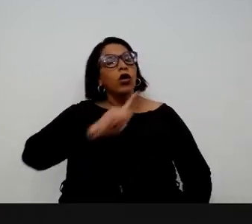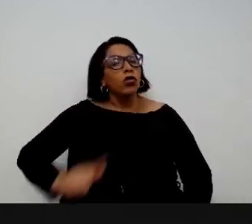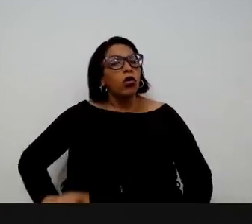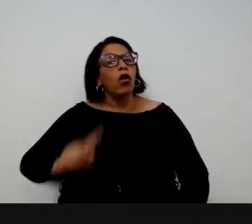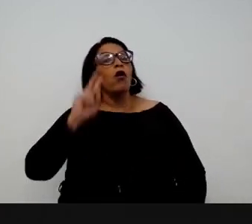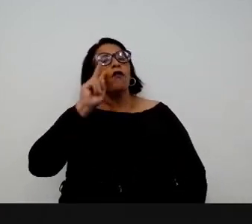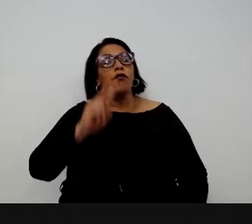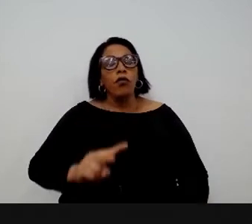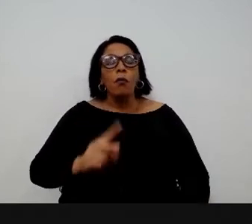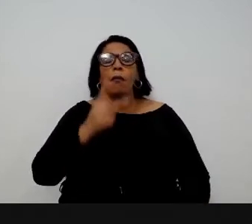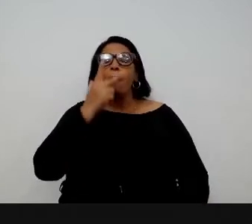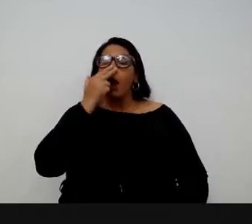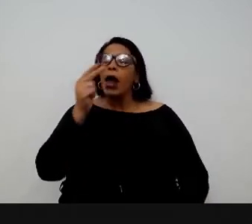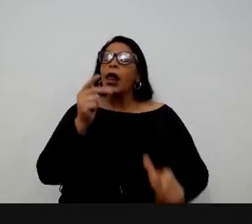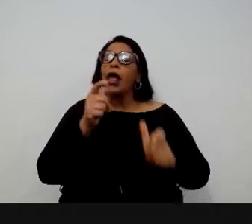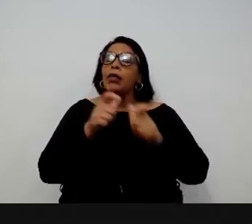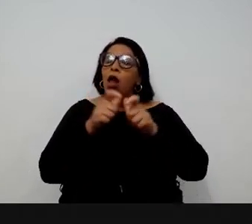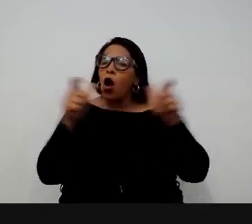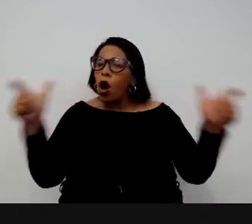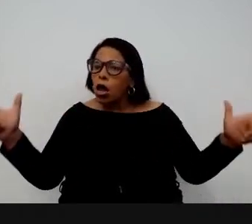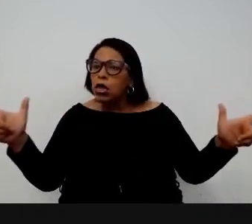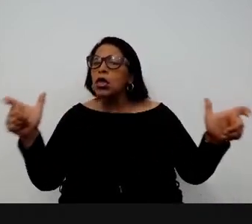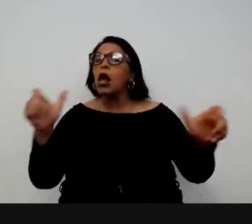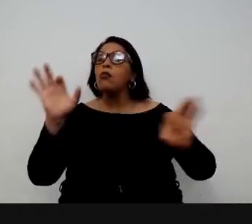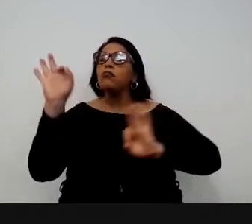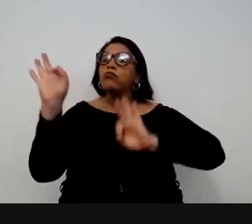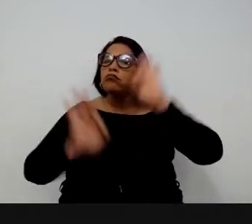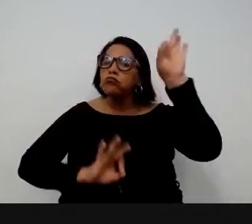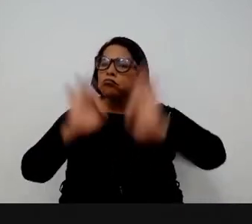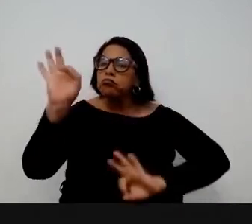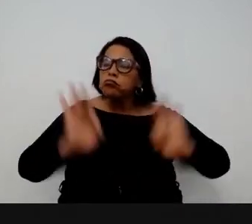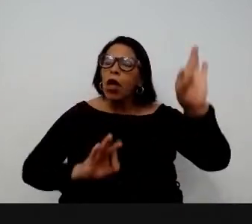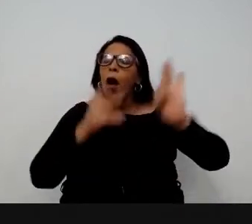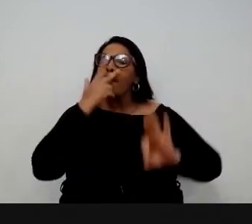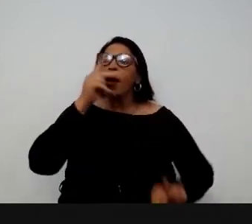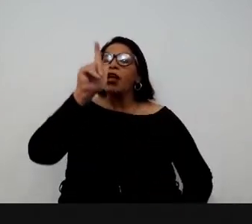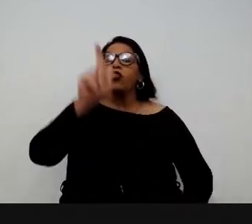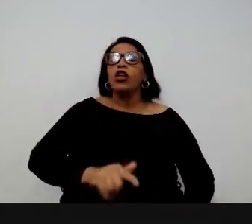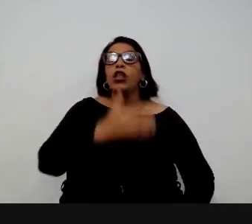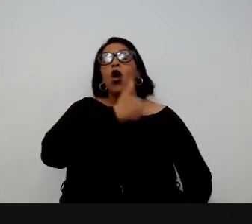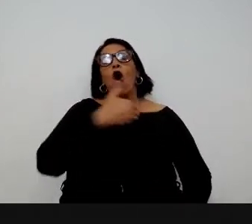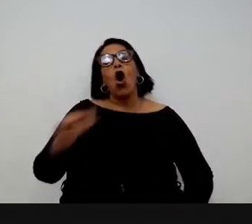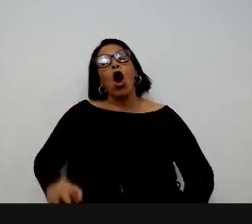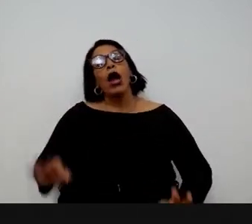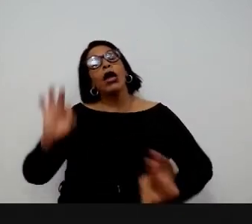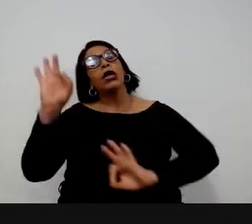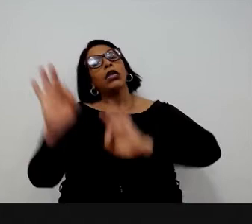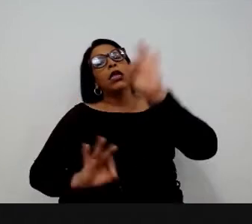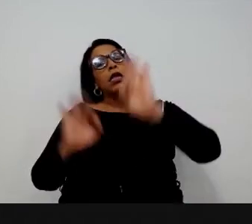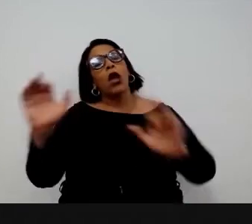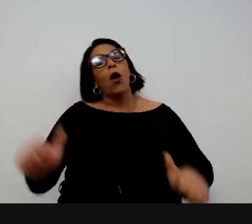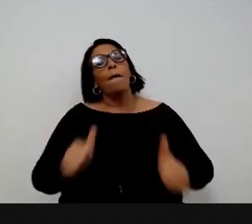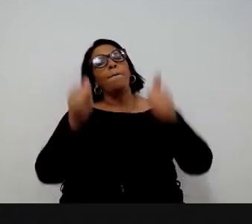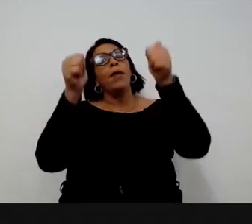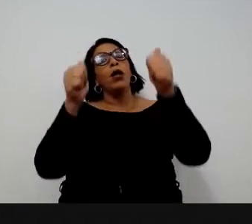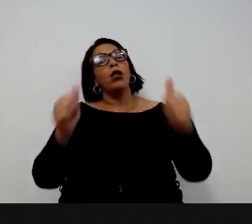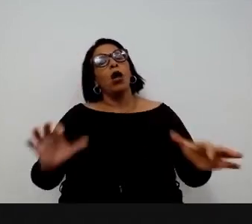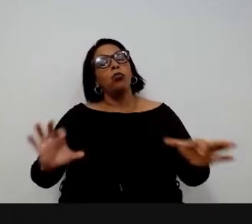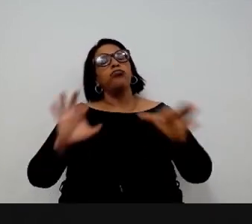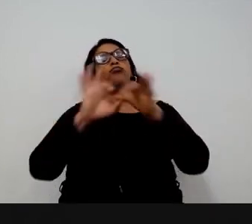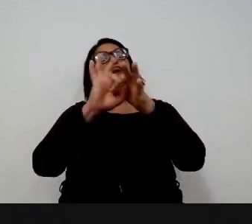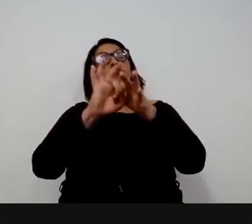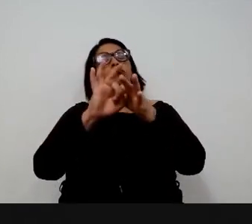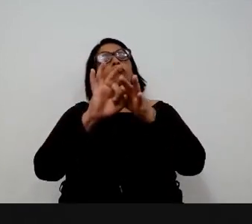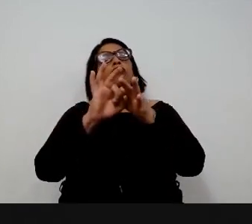olhos, porque dá mais instrumentos de gestão para o gestor público conseguir organizar a sua casa, conseguir somar os seus